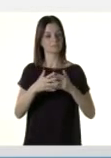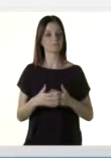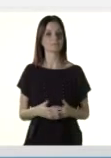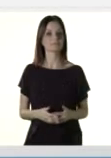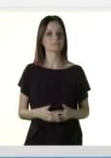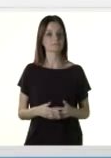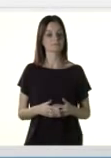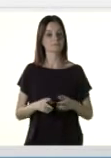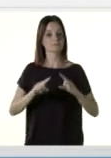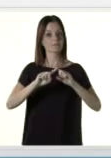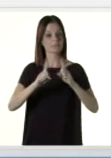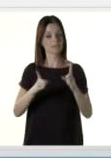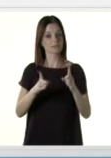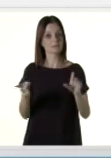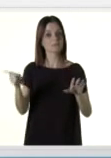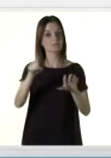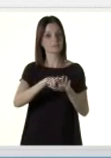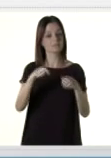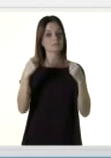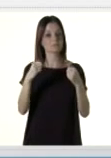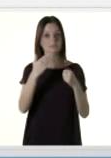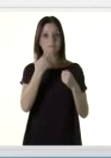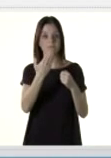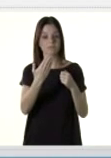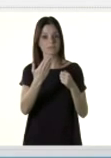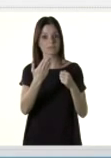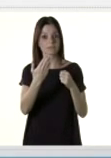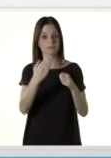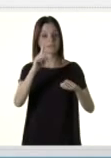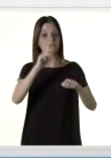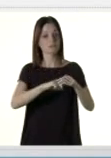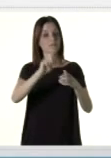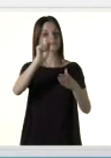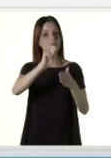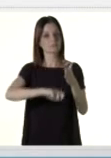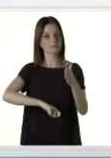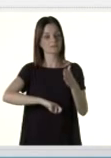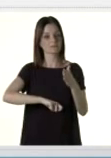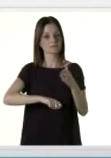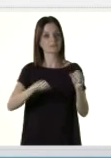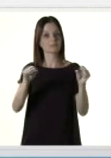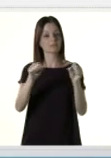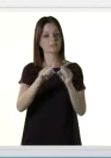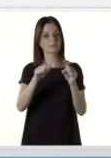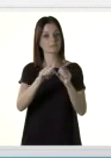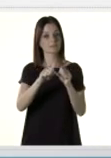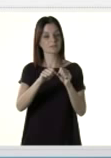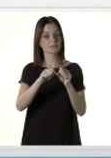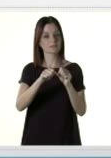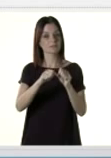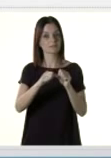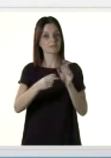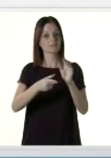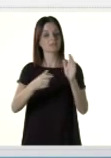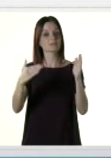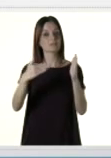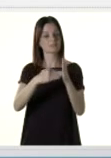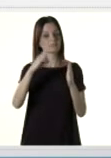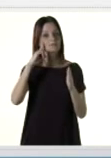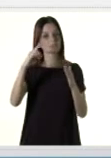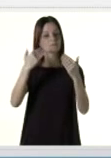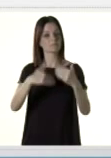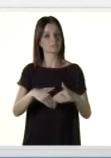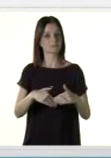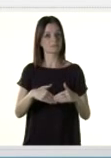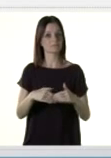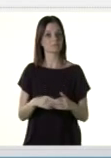psicológicas. Mas este atendimento precisa ser pedido já na inscrição, para que seja atestado e providenciado até o dia da